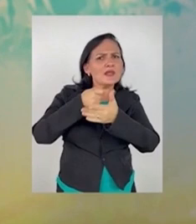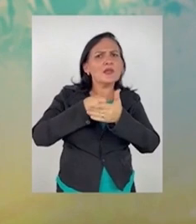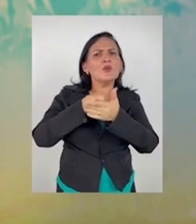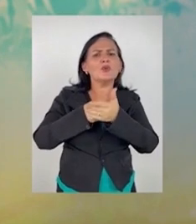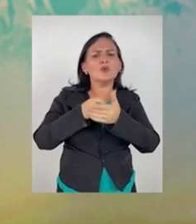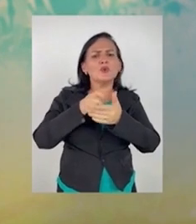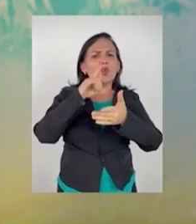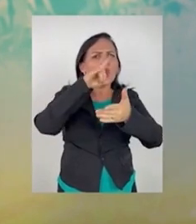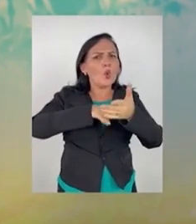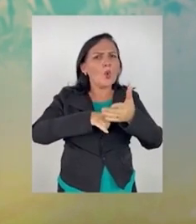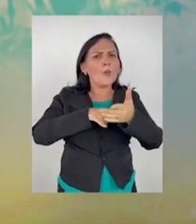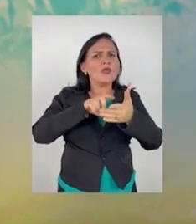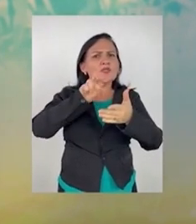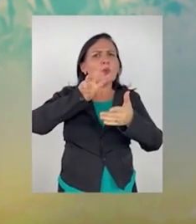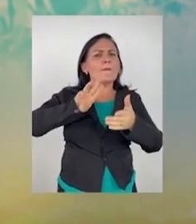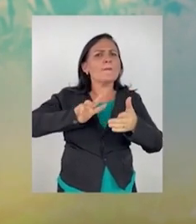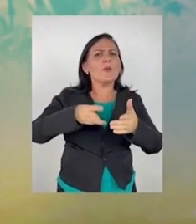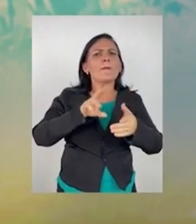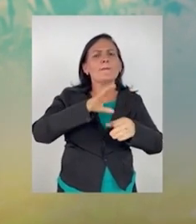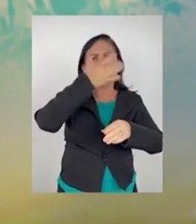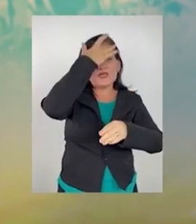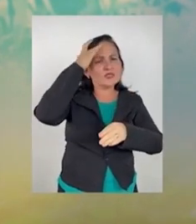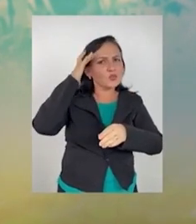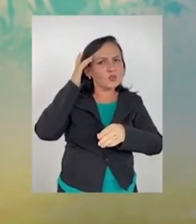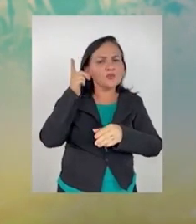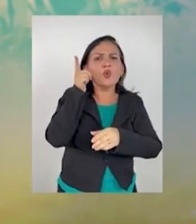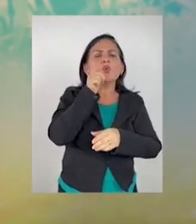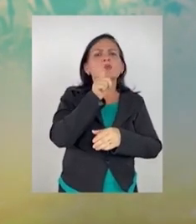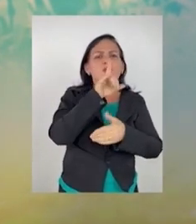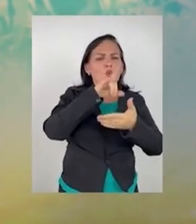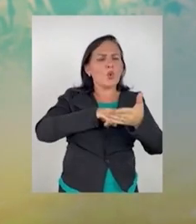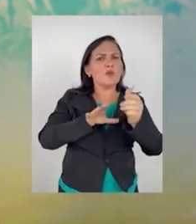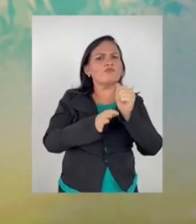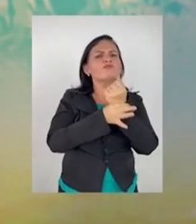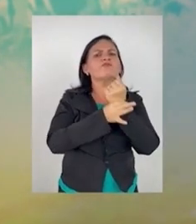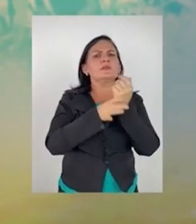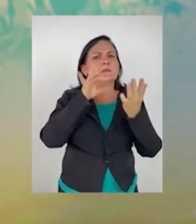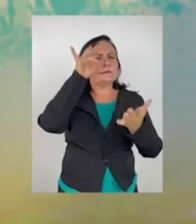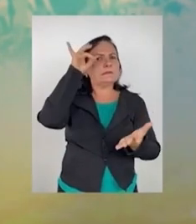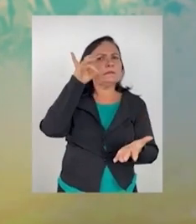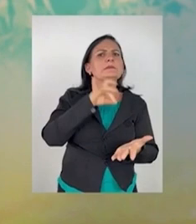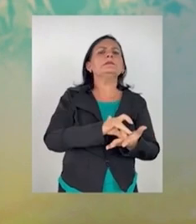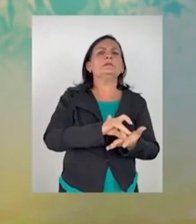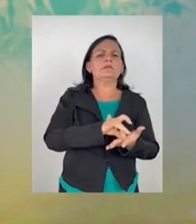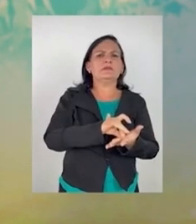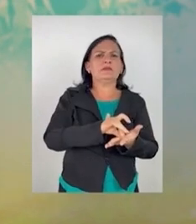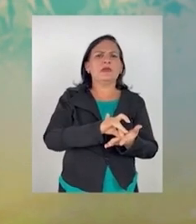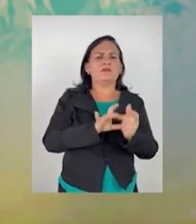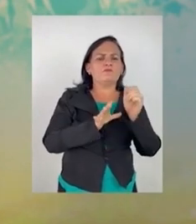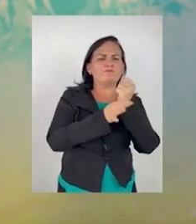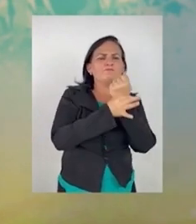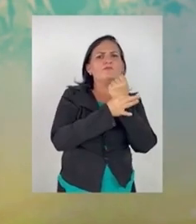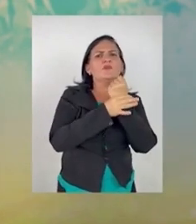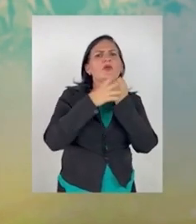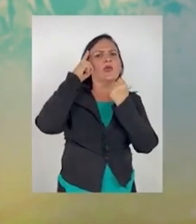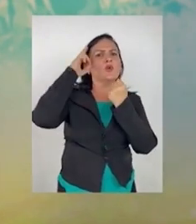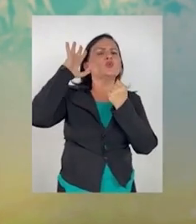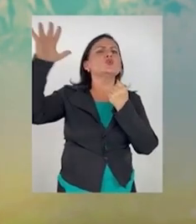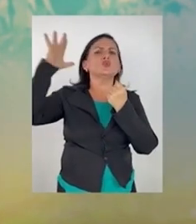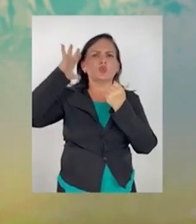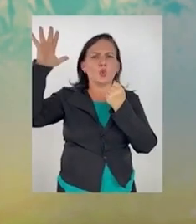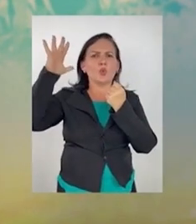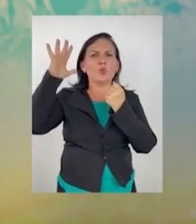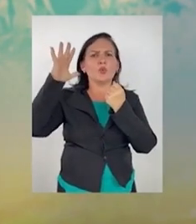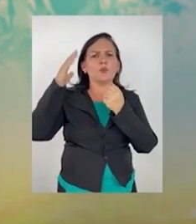5 mil pessoas puderam receber o título da terra. Para quem vive no campo em situação de incerteza, ter o documento regularizado da sua propriedade